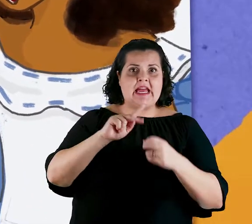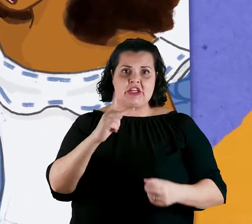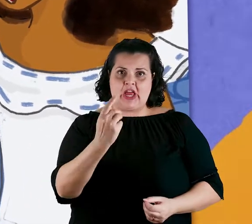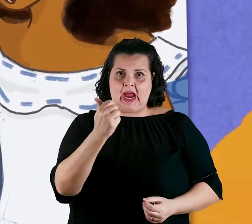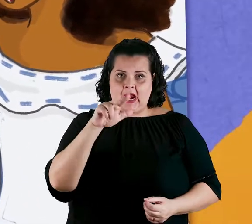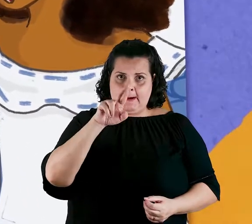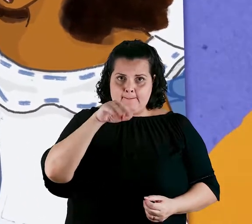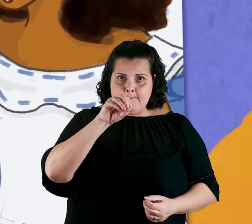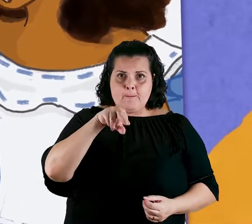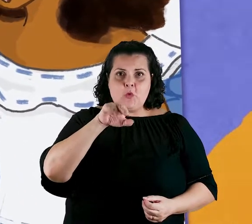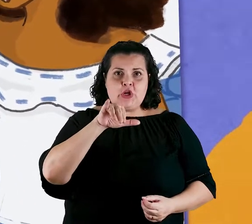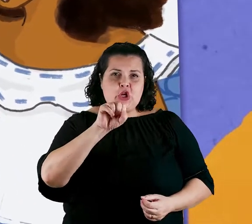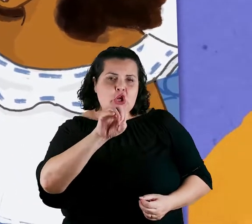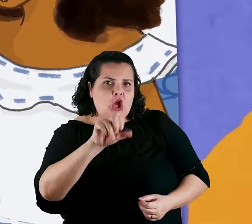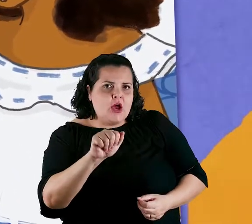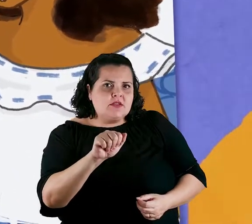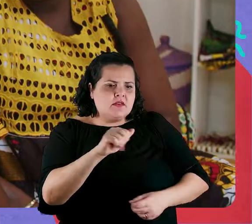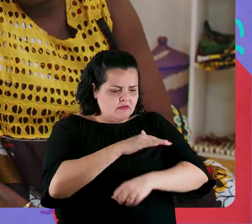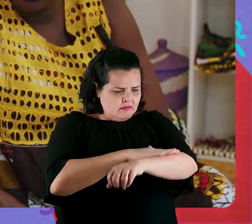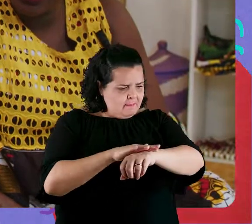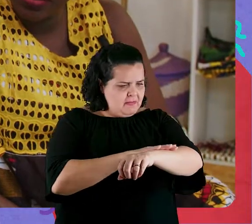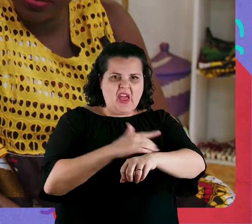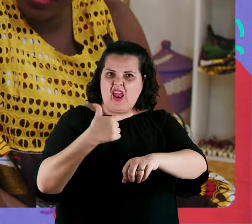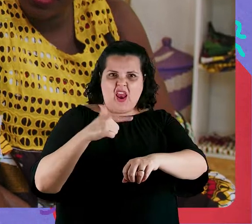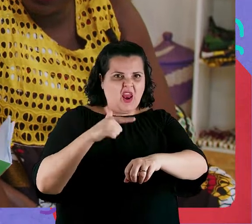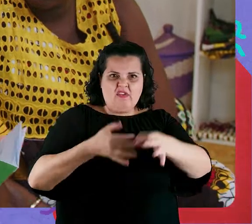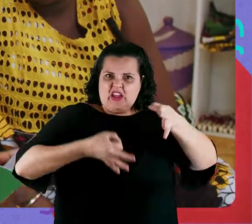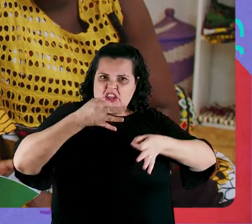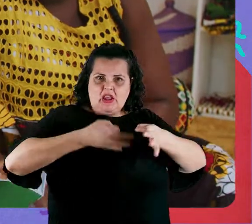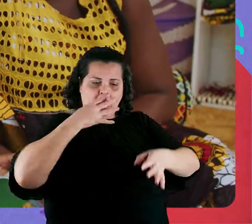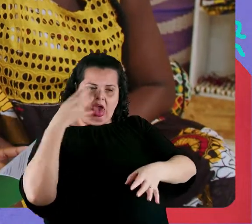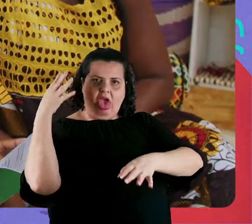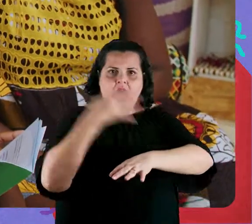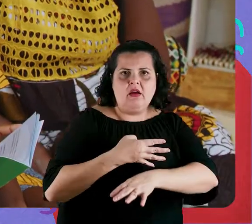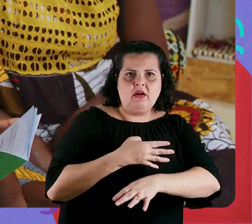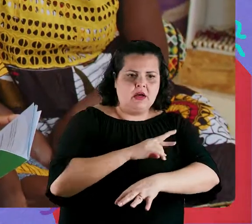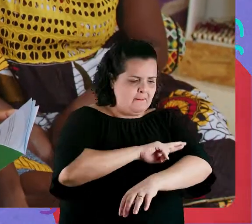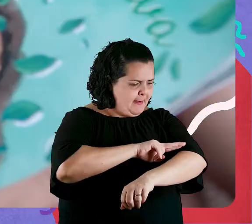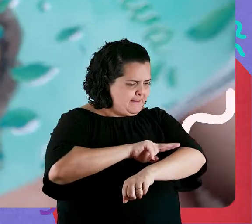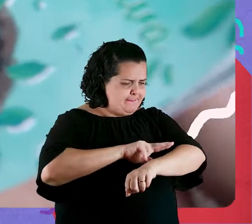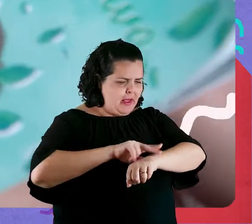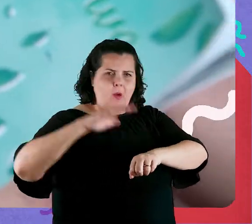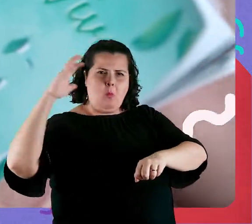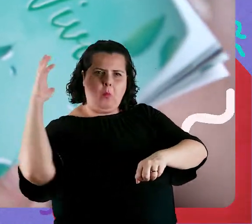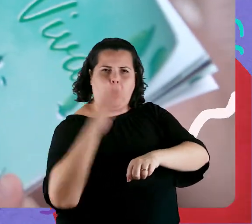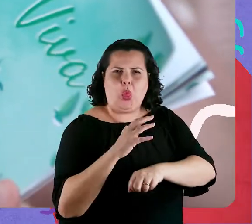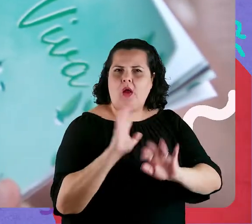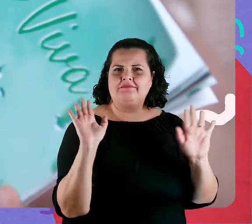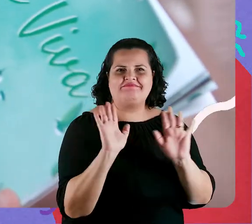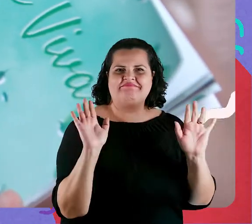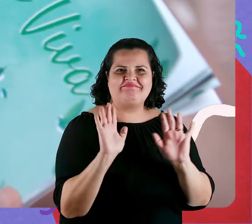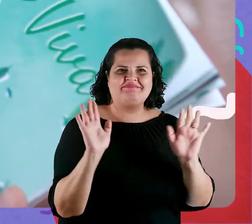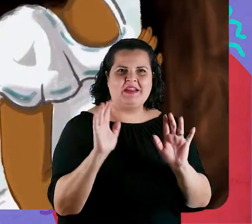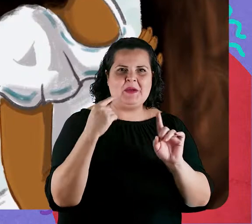foi ou será jamais subjugada. E nenhuma entinia foi ou será ameaçada. Aqui, nosso sagrado